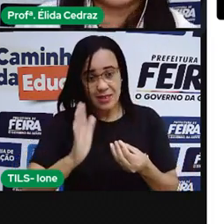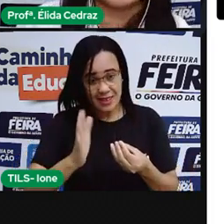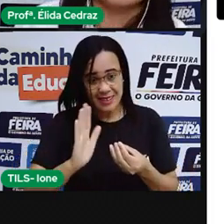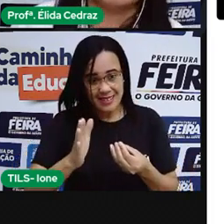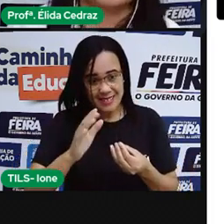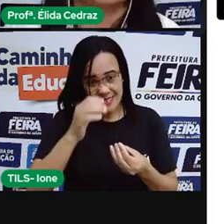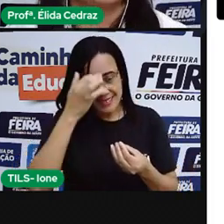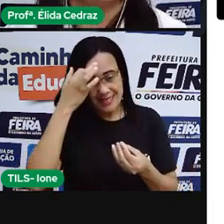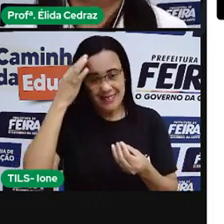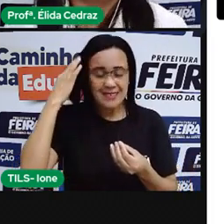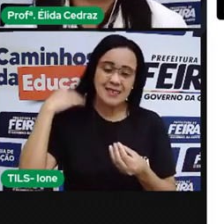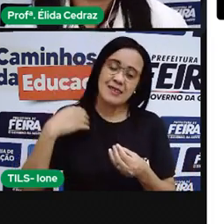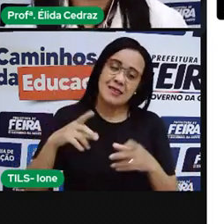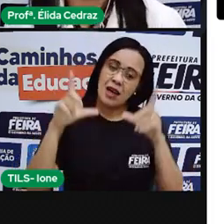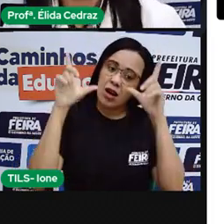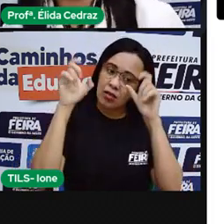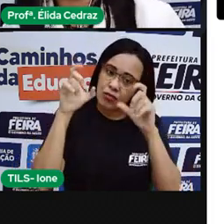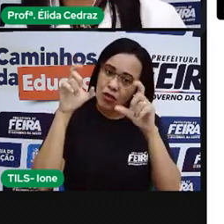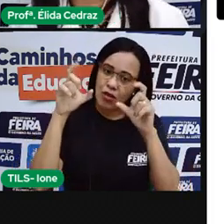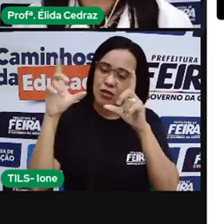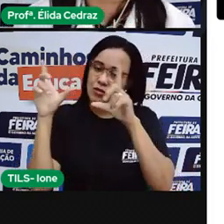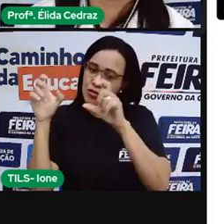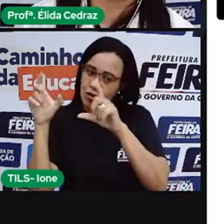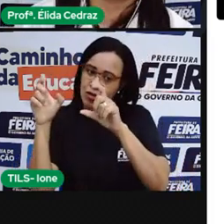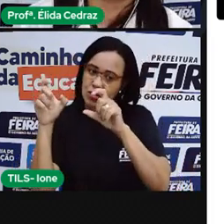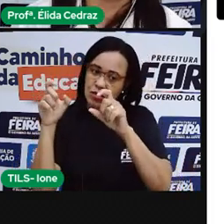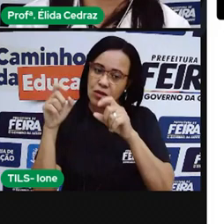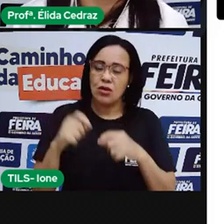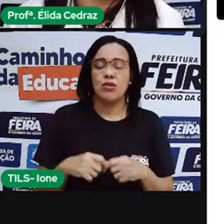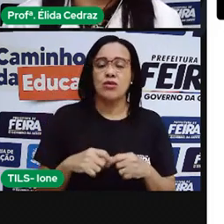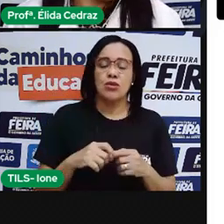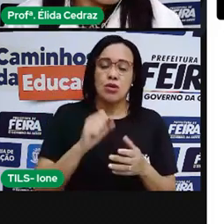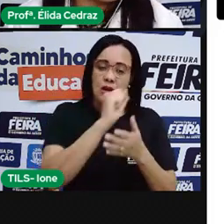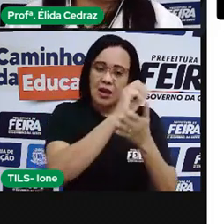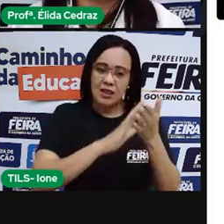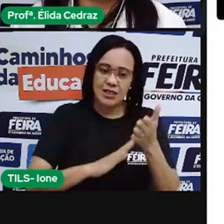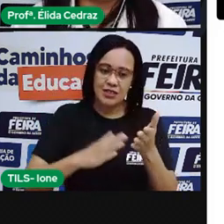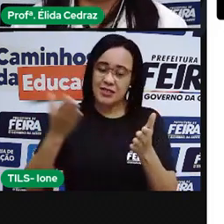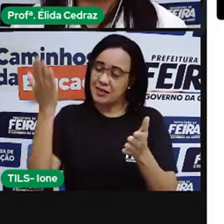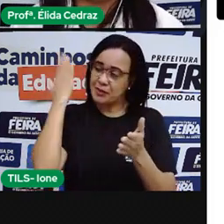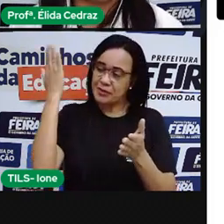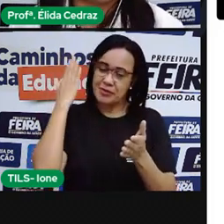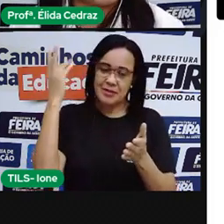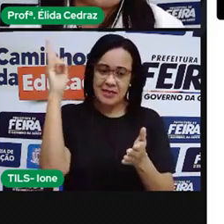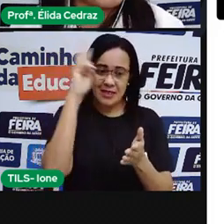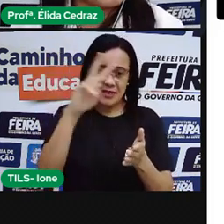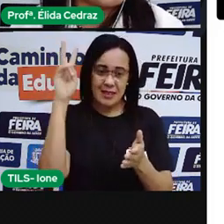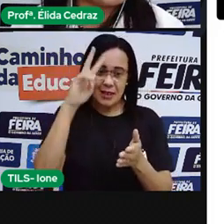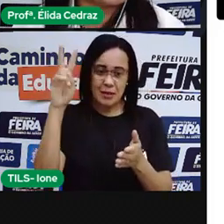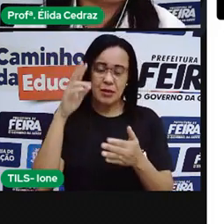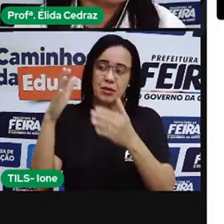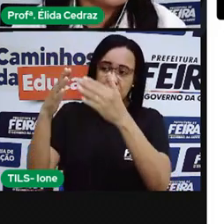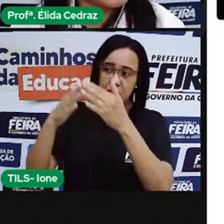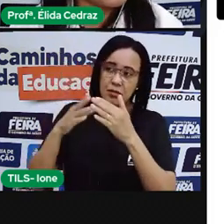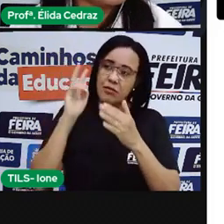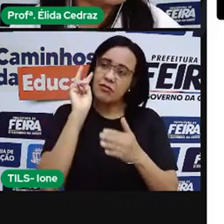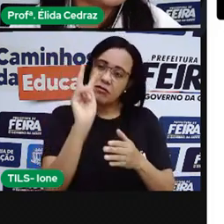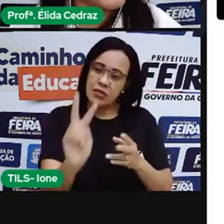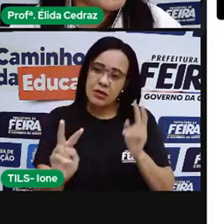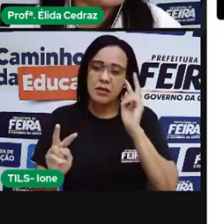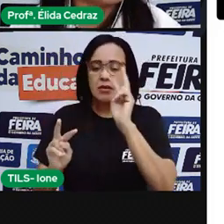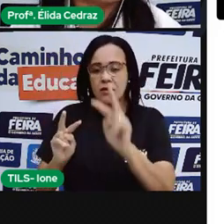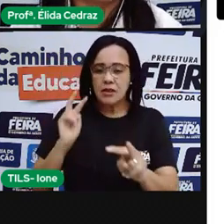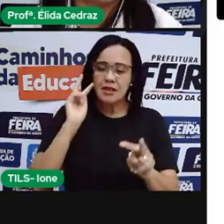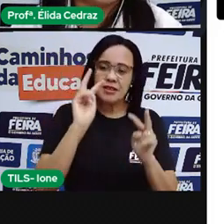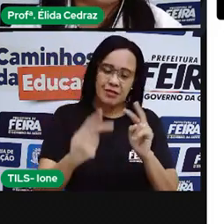Essas imagens são da nossa atividade anterior. Lembra que eu pedi para vocês observarem o céu em alguns